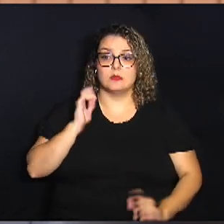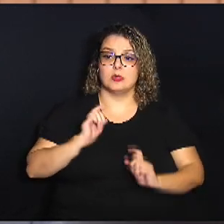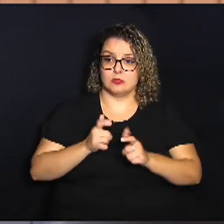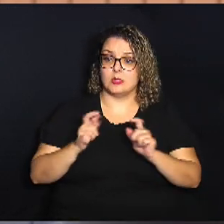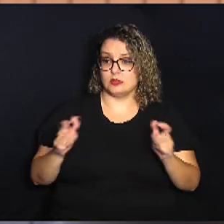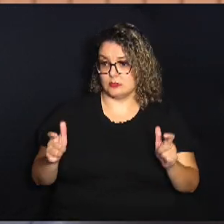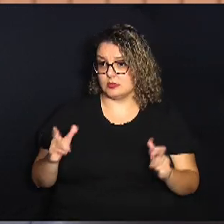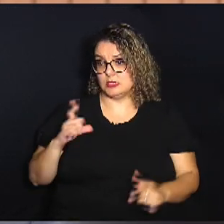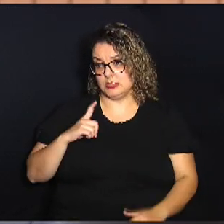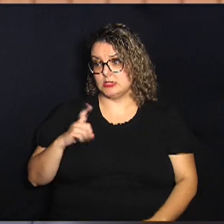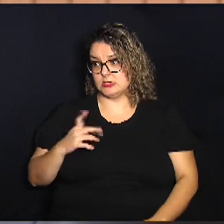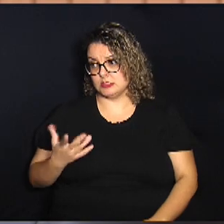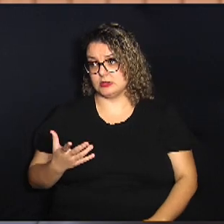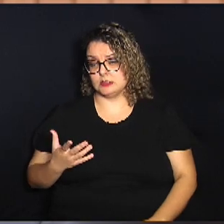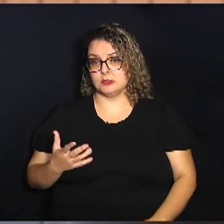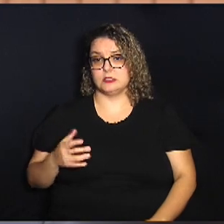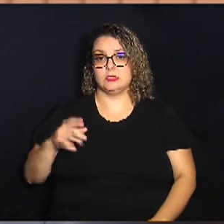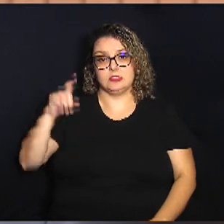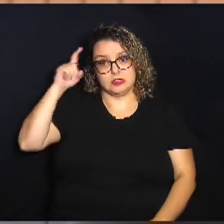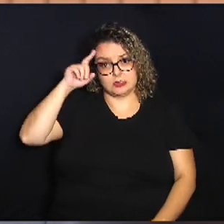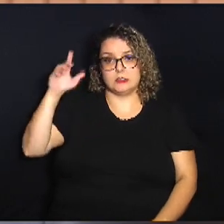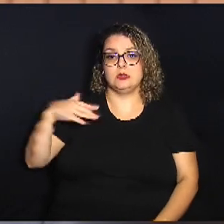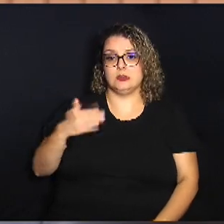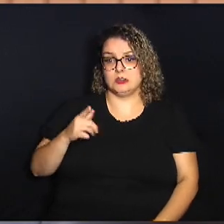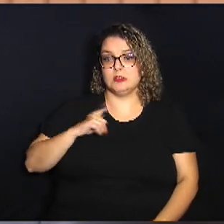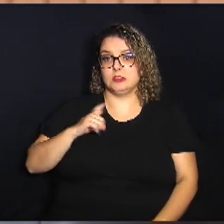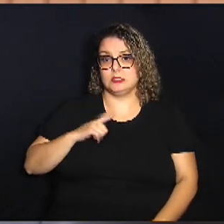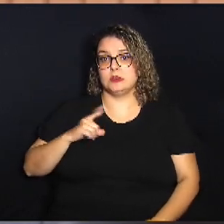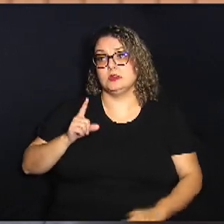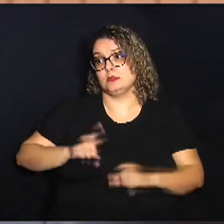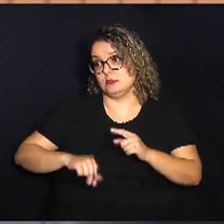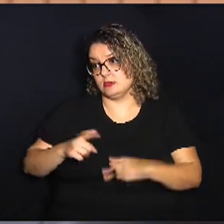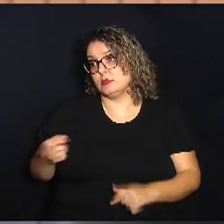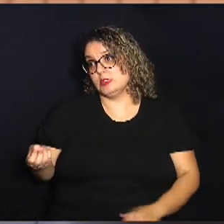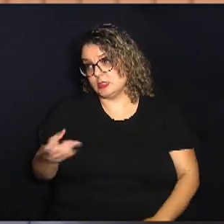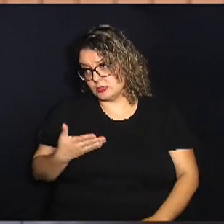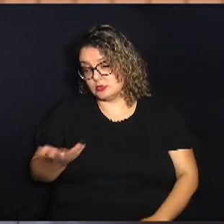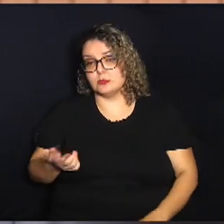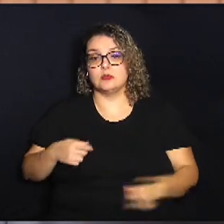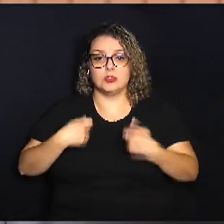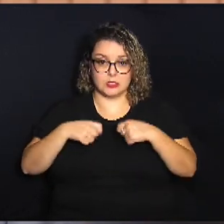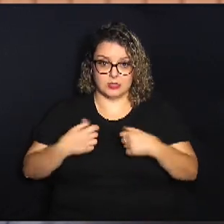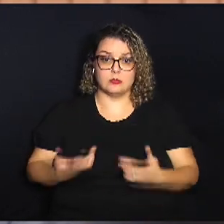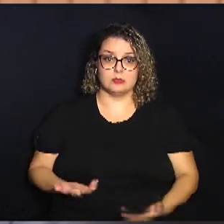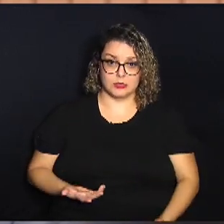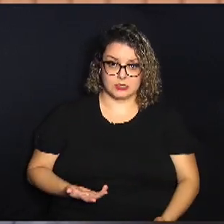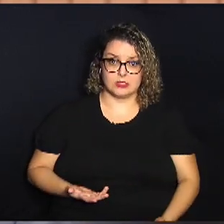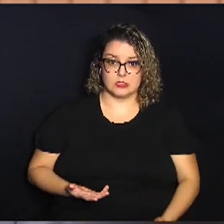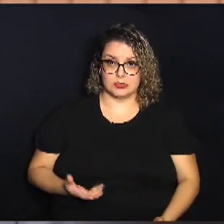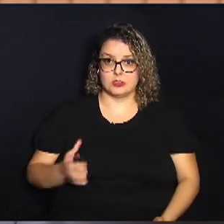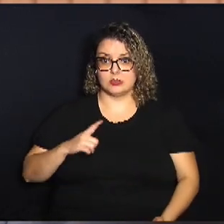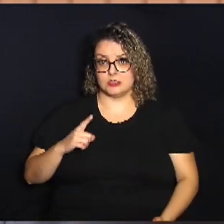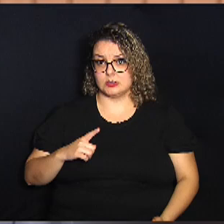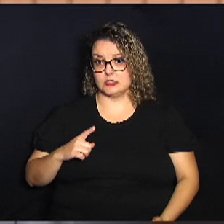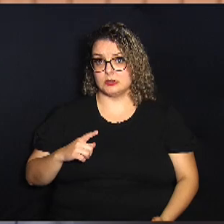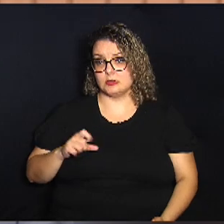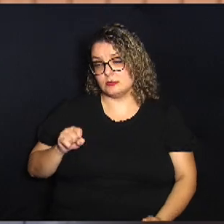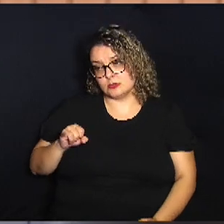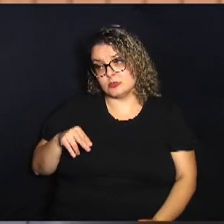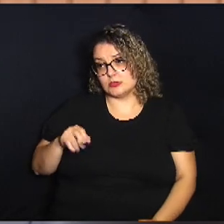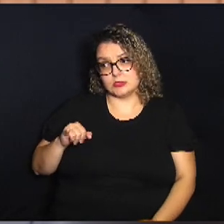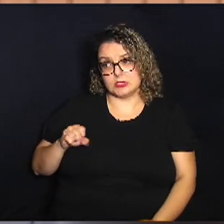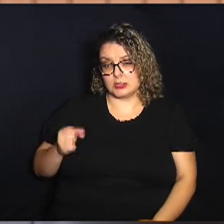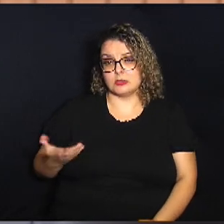hoje cada dia mais a gente tem aparelhos novos aparelhos que precisam ter sinais e